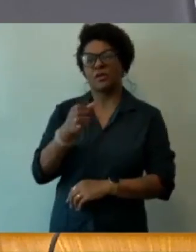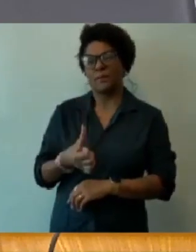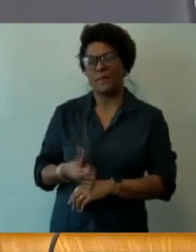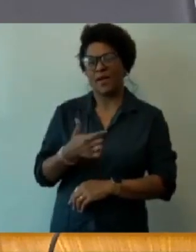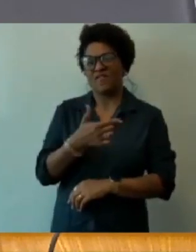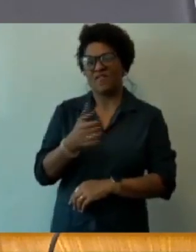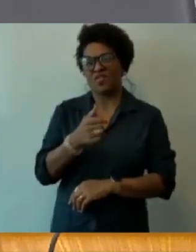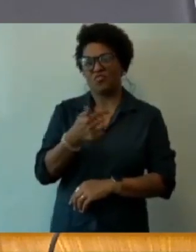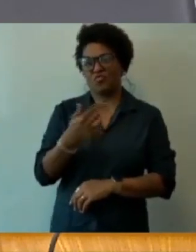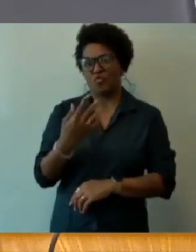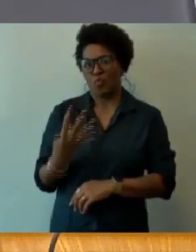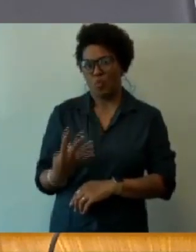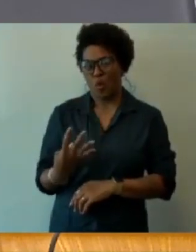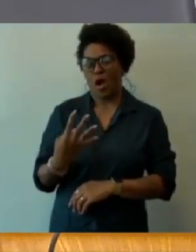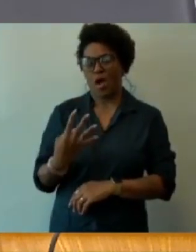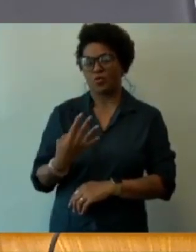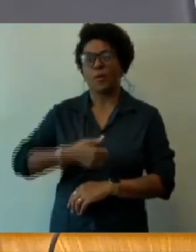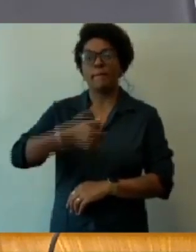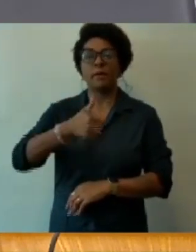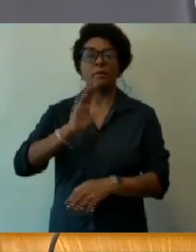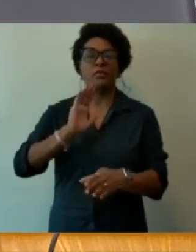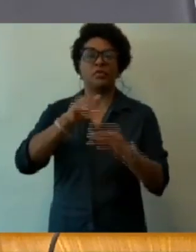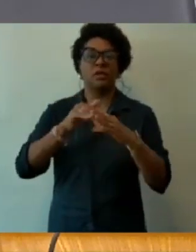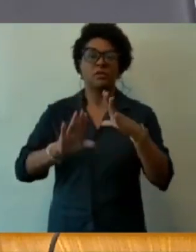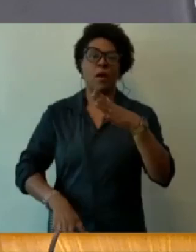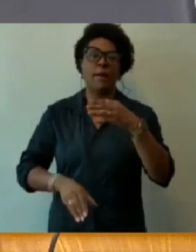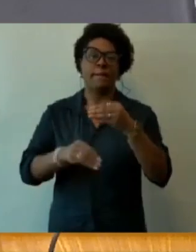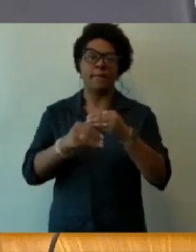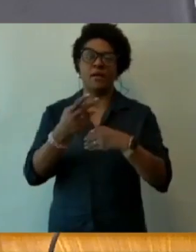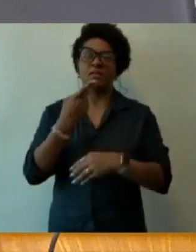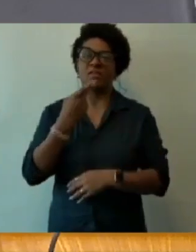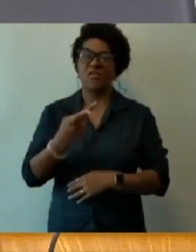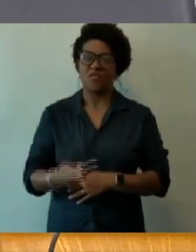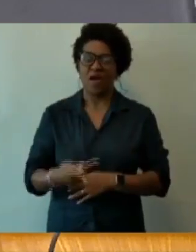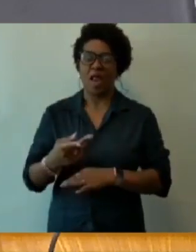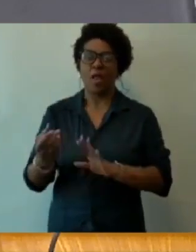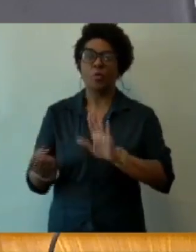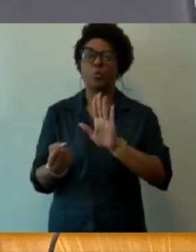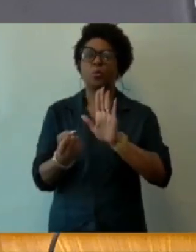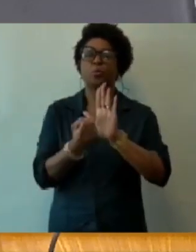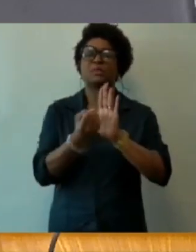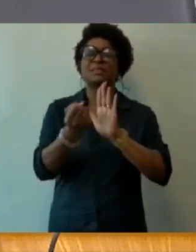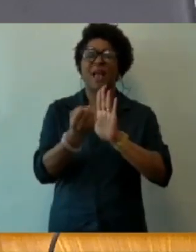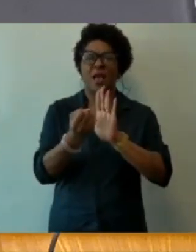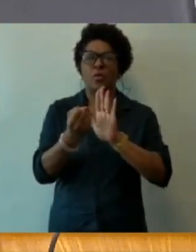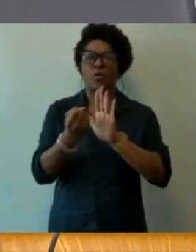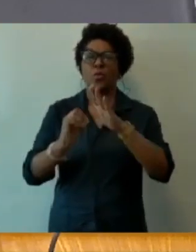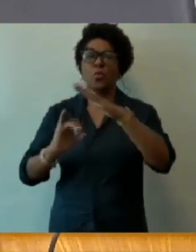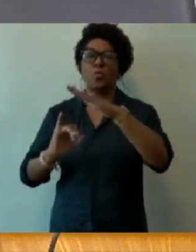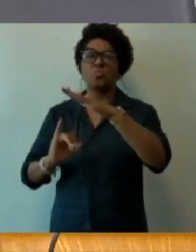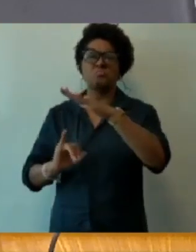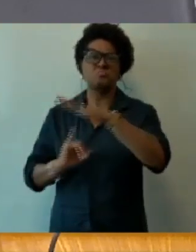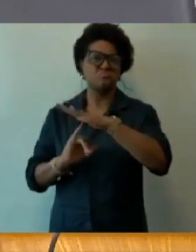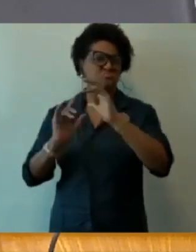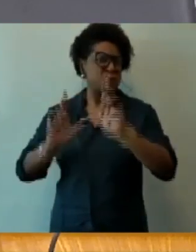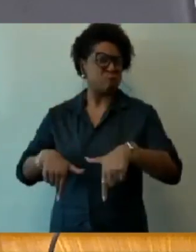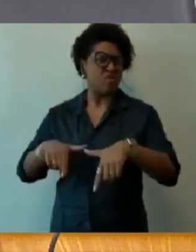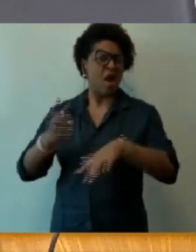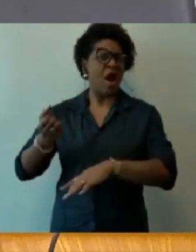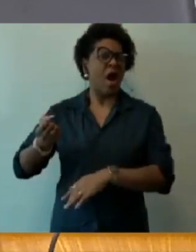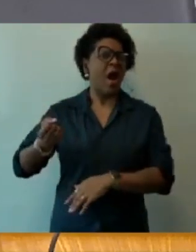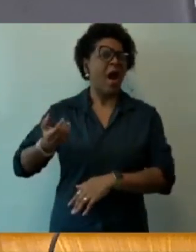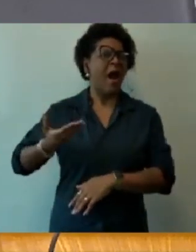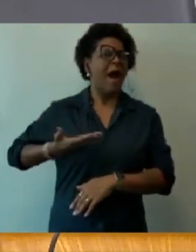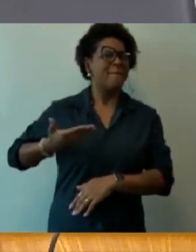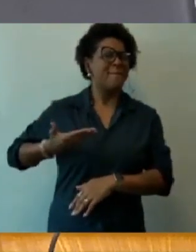em primeiro turno, em menta, institui o selo estabelecimento amigo do Selincos para certificar o estabelecimento